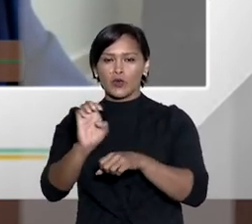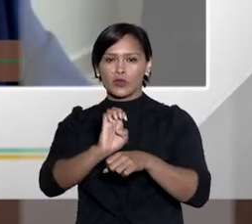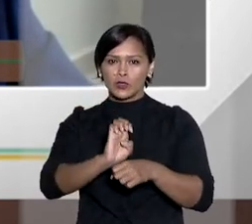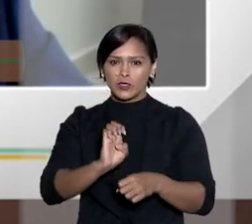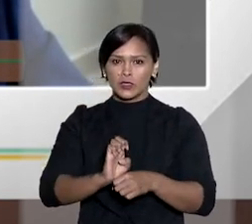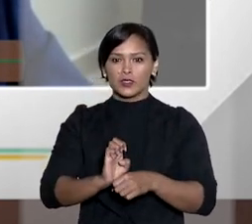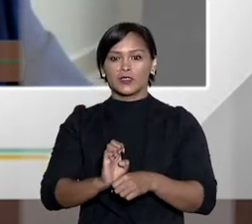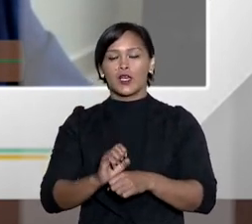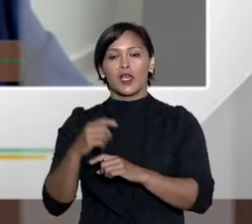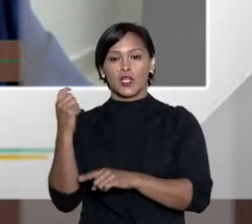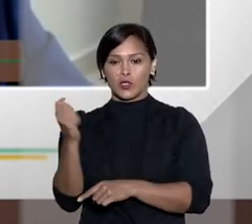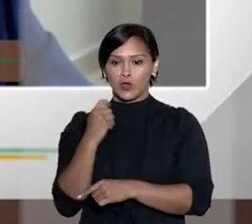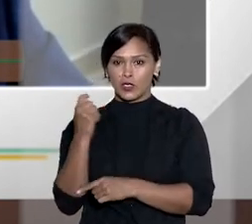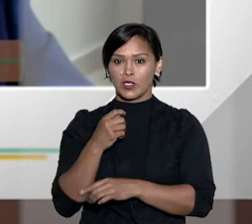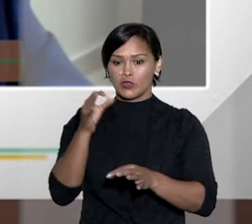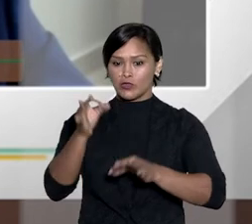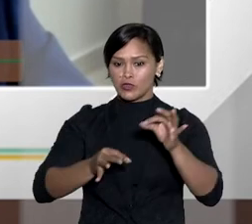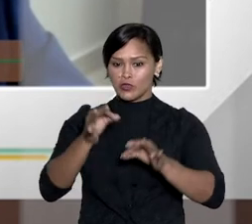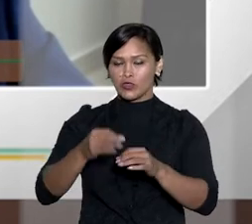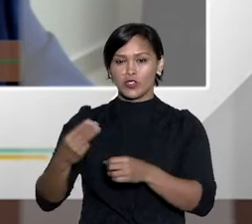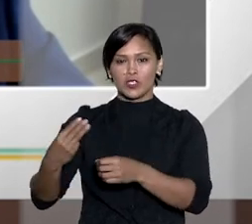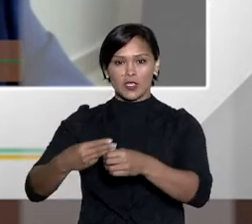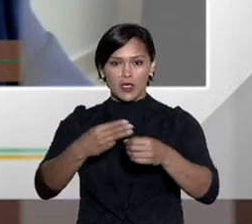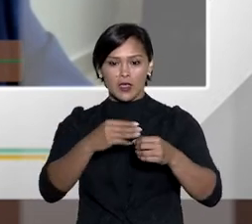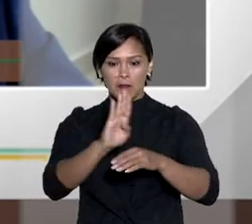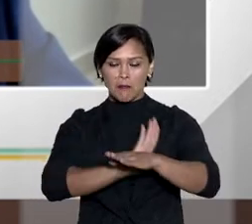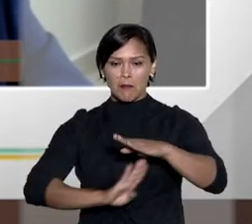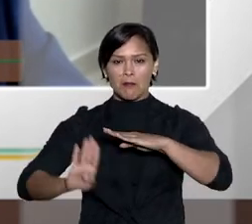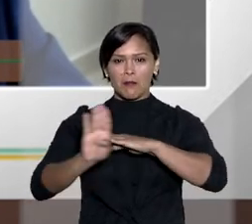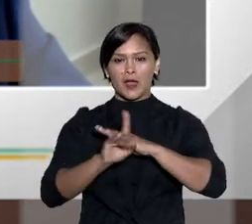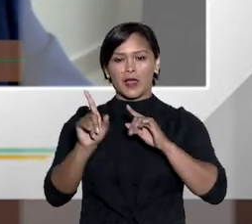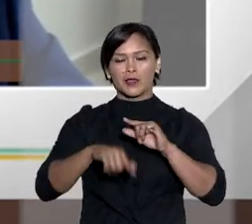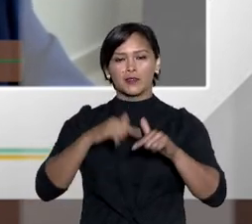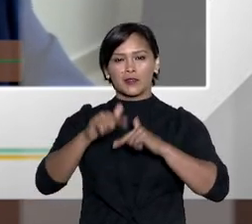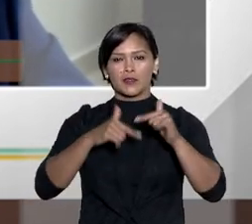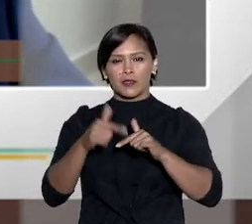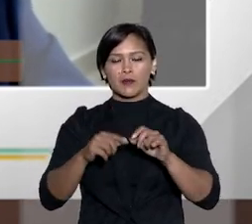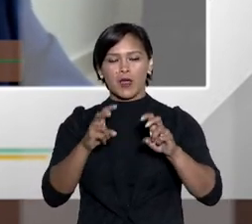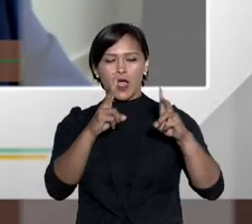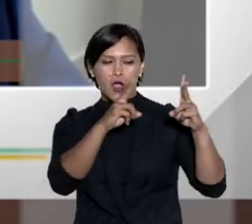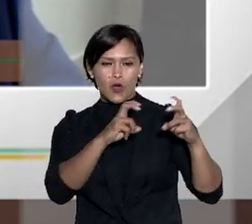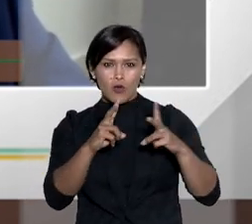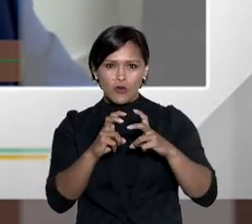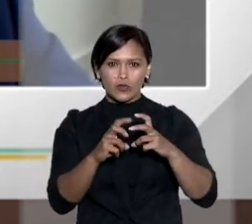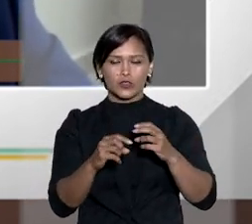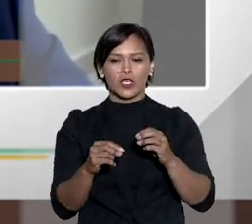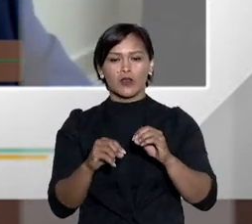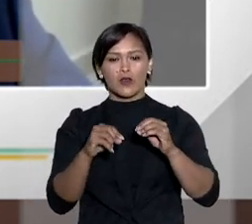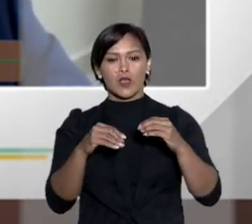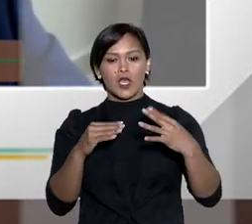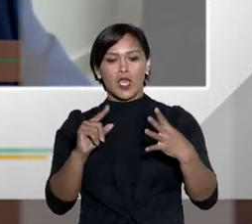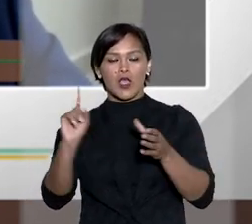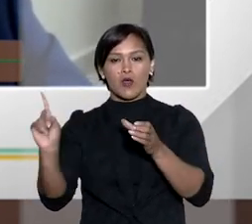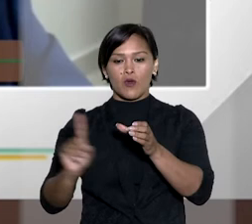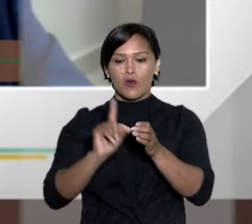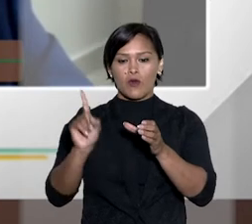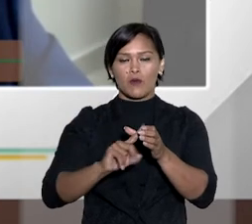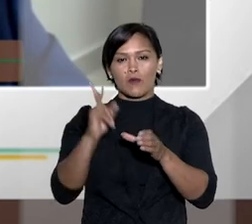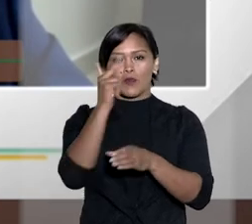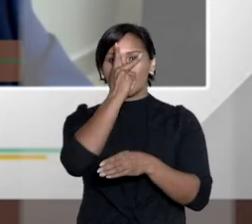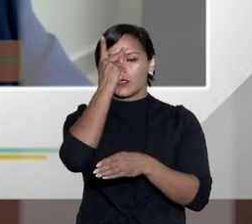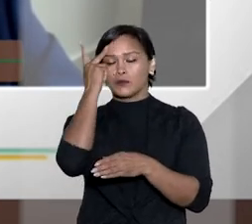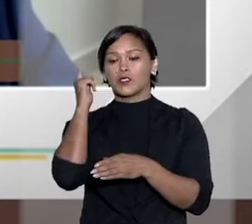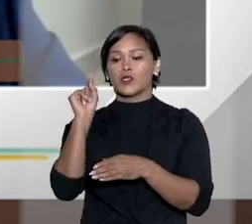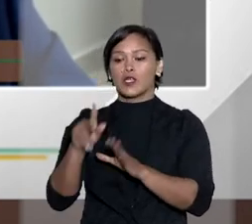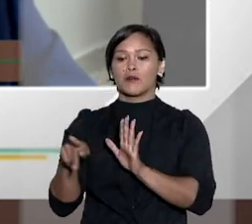essa lei surgiu de experiência de alguns estados principalmente do Rio Grande do Sul de justiça em bairro então trabalhava-se na resolução de litígios